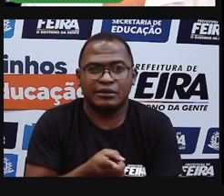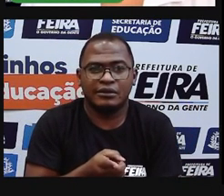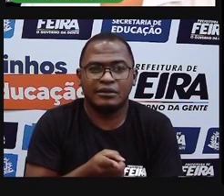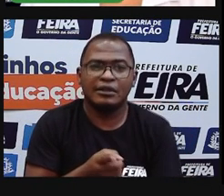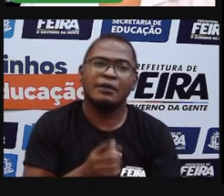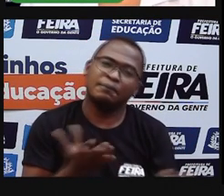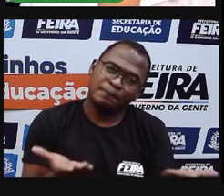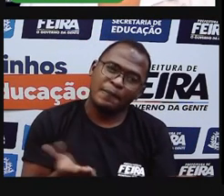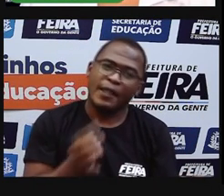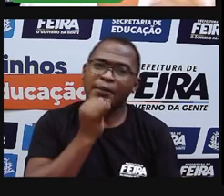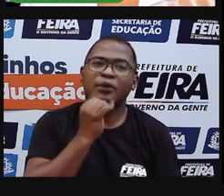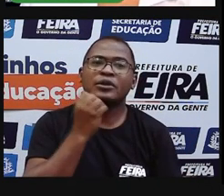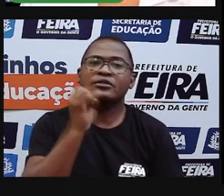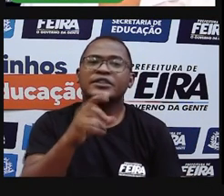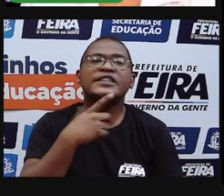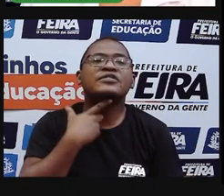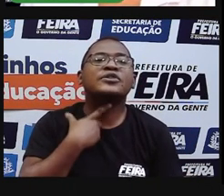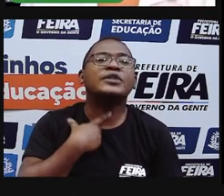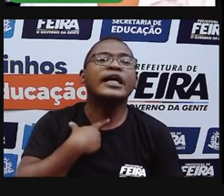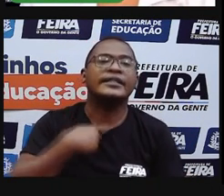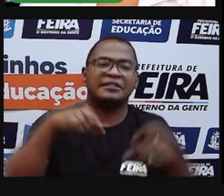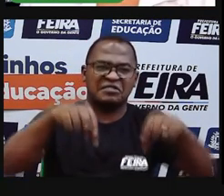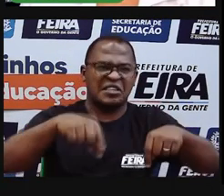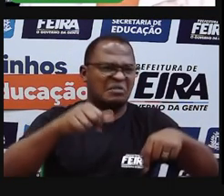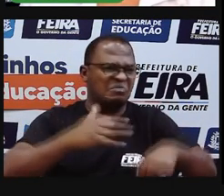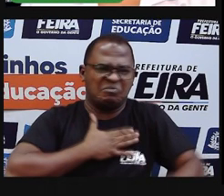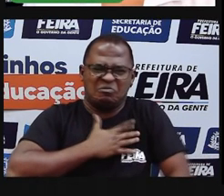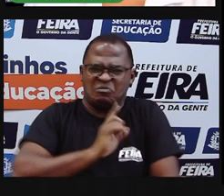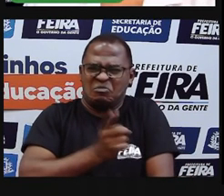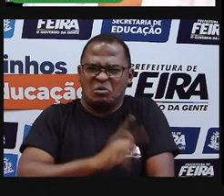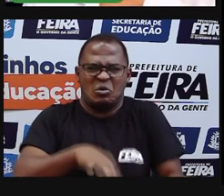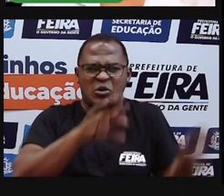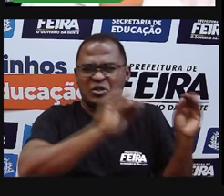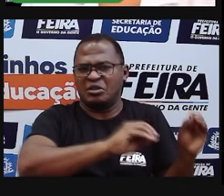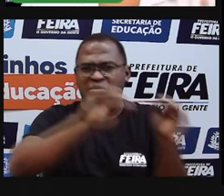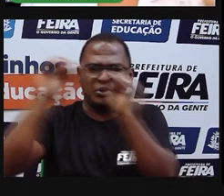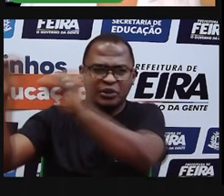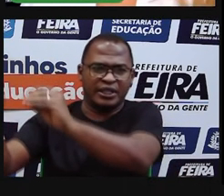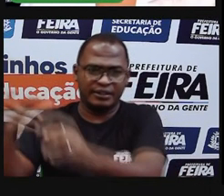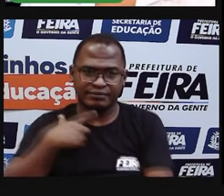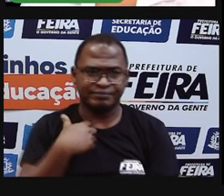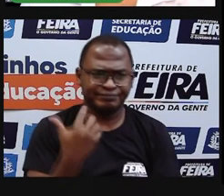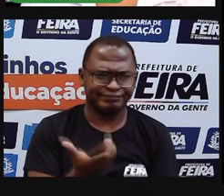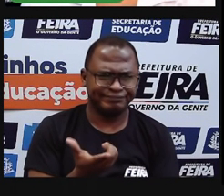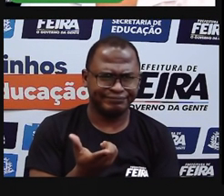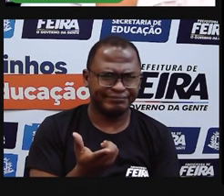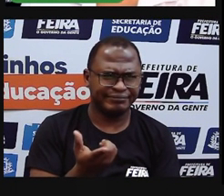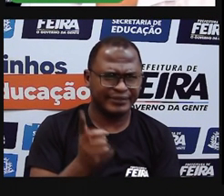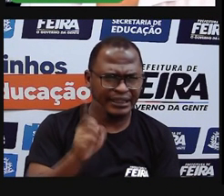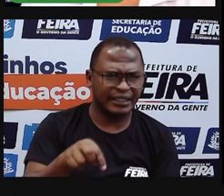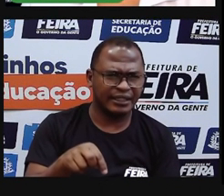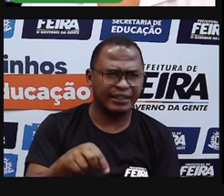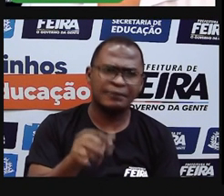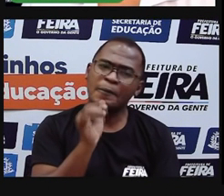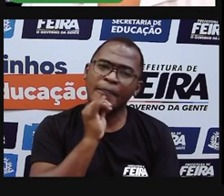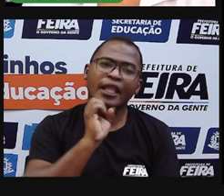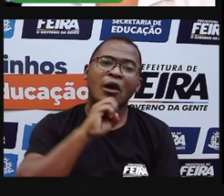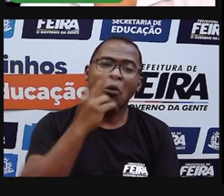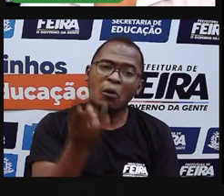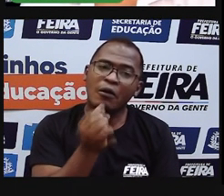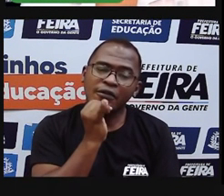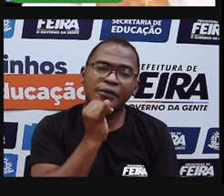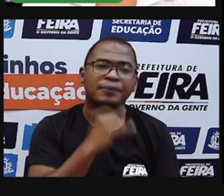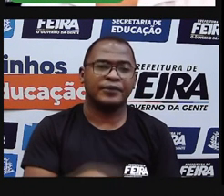de sair da sua cidade por conta dos problemas que tem nela? Ou você tem vontade de lutar junto com a sua comunidade para a melhoria da nossa